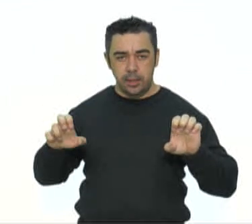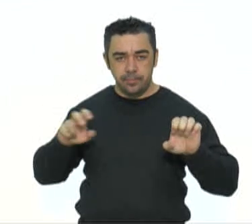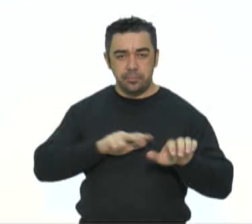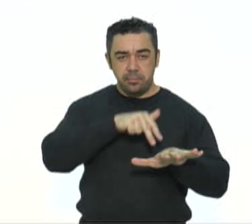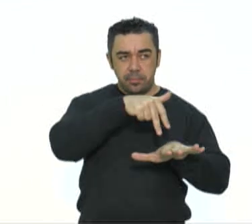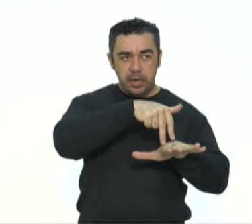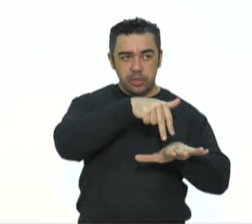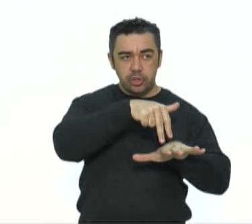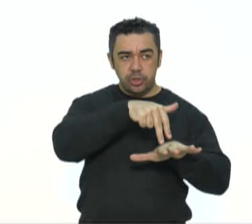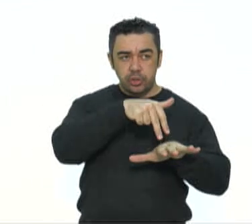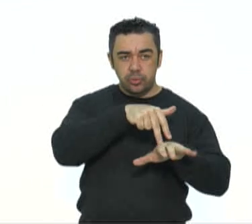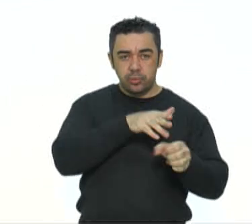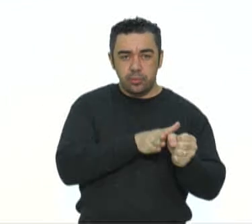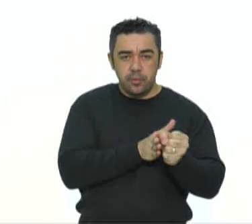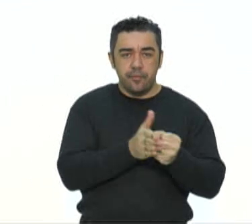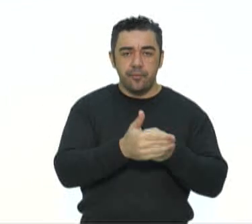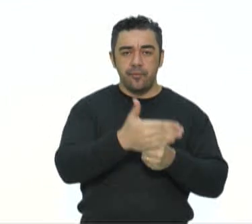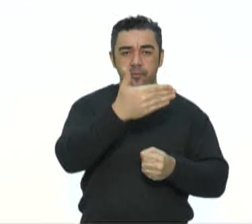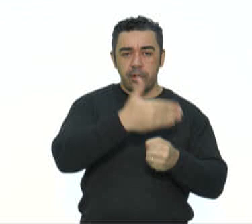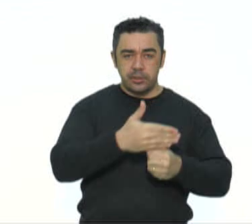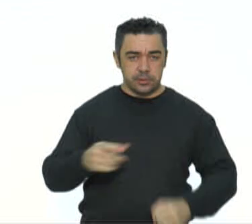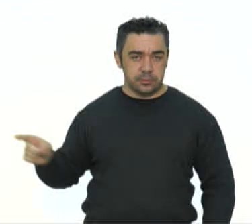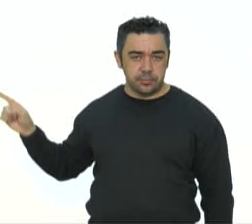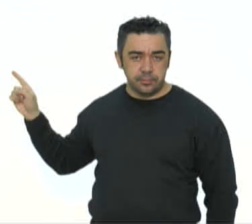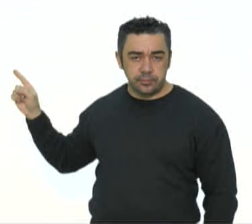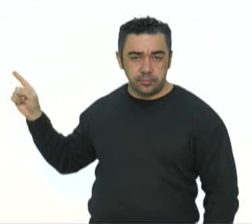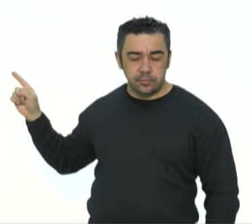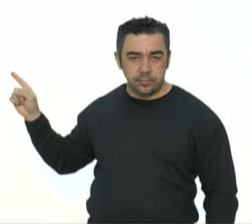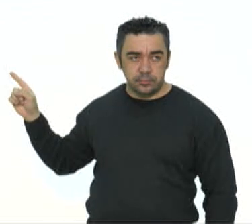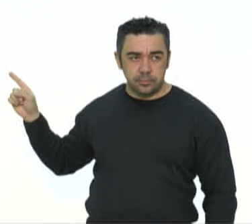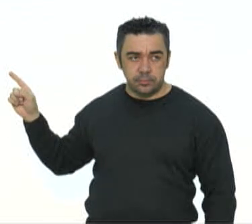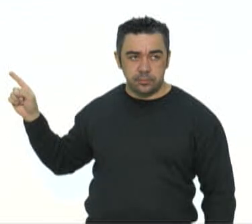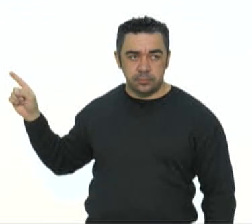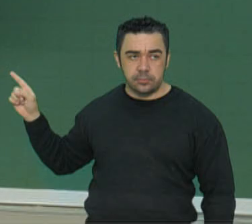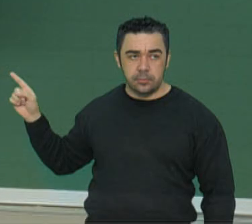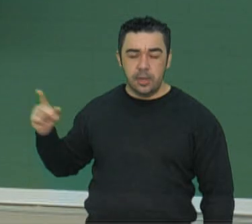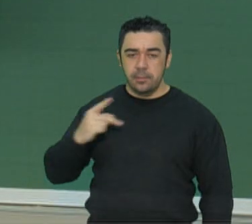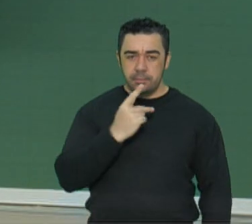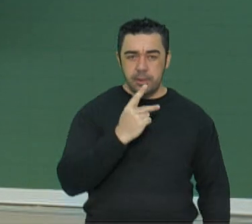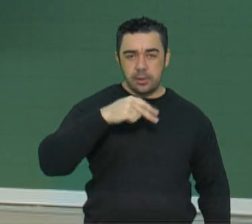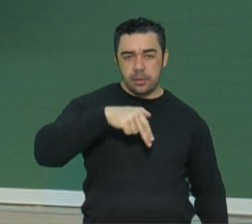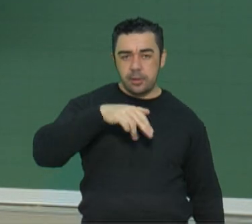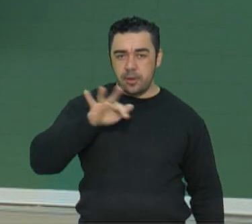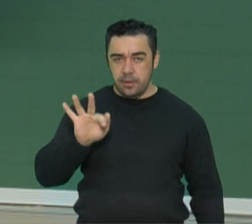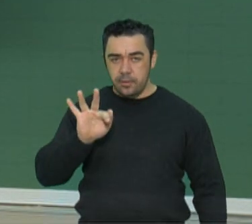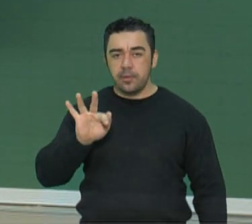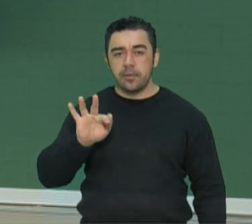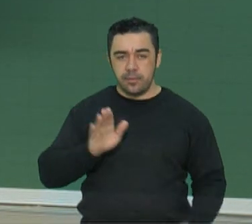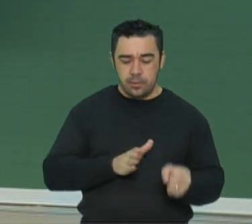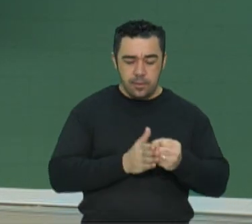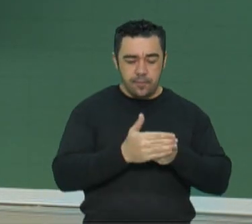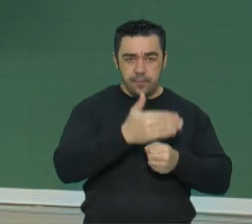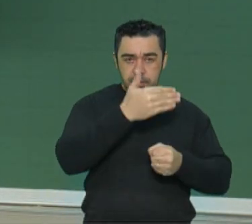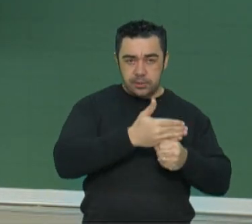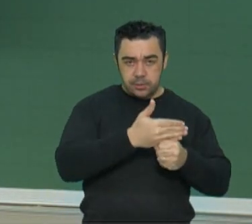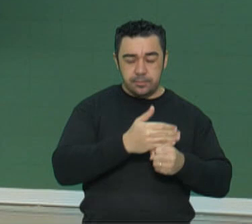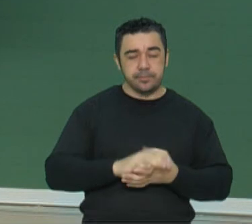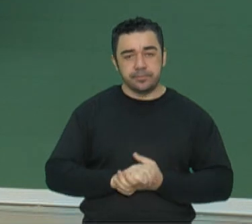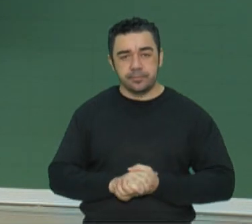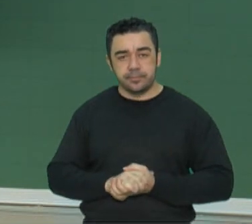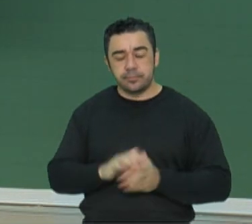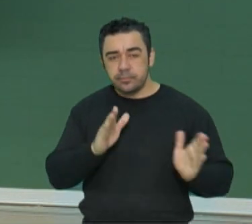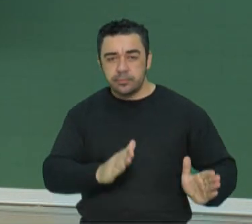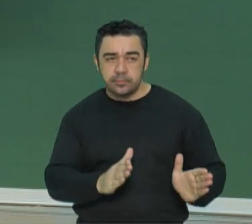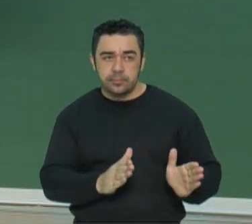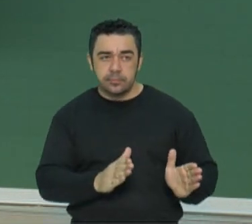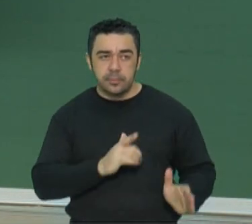Nacional Fascista. Lembre-se o símbolo do Partido Fascista do Mussolini. E aí você tem ali